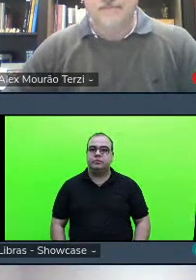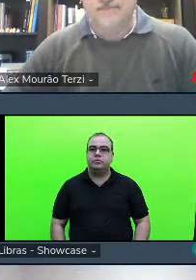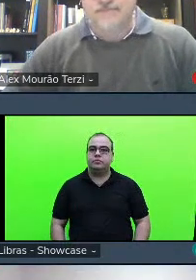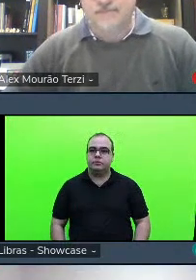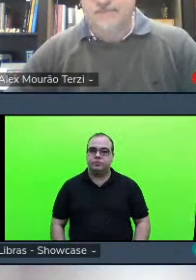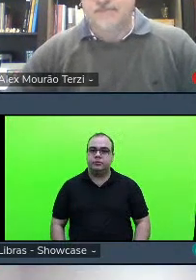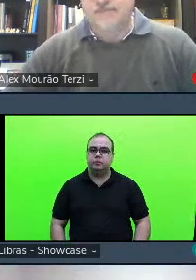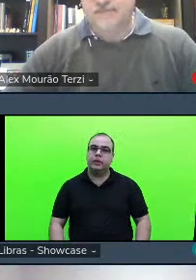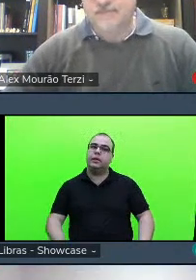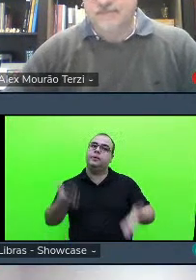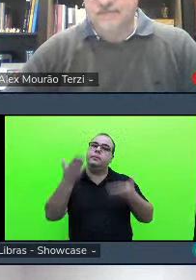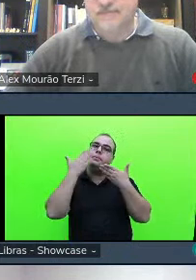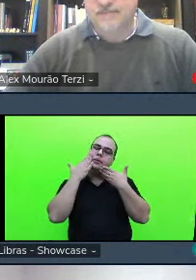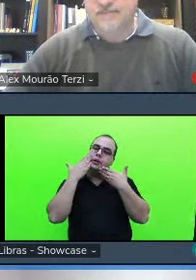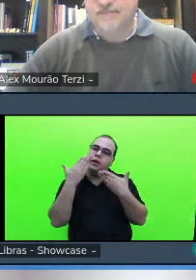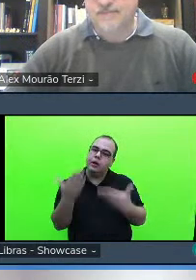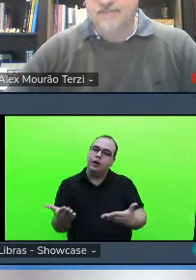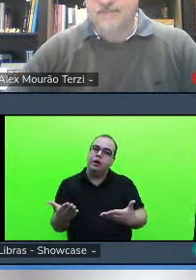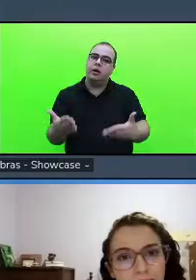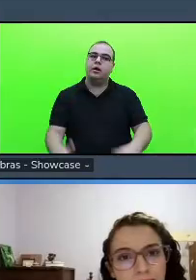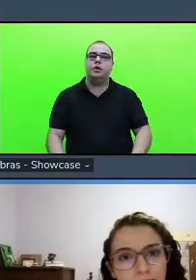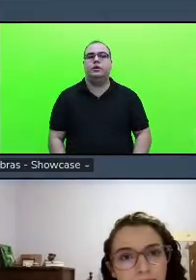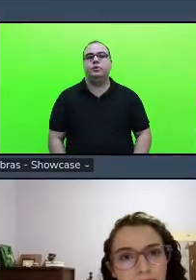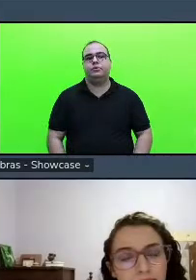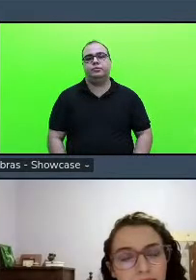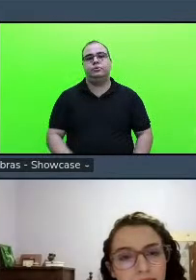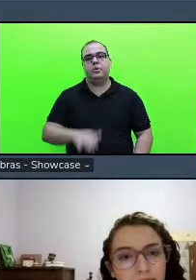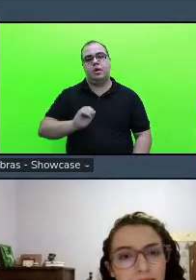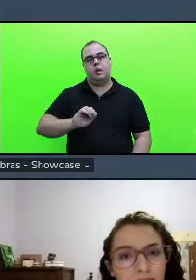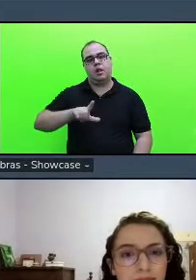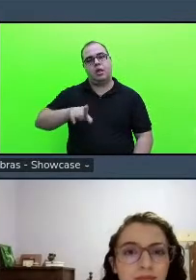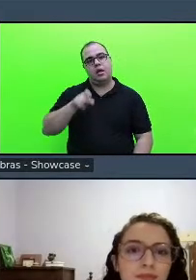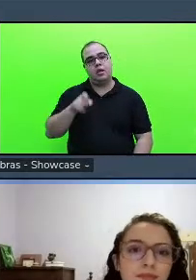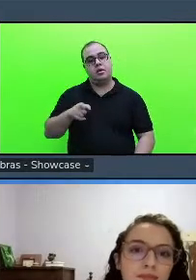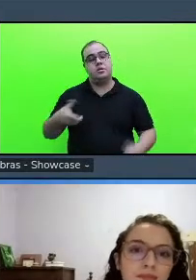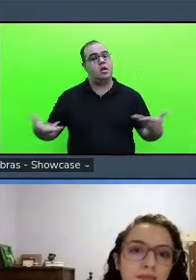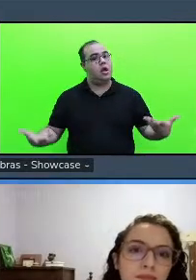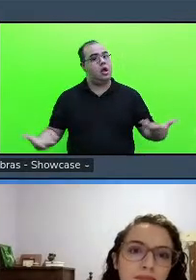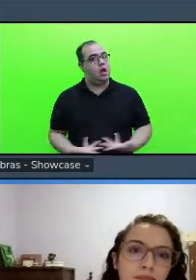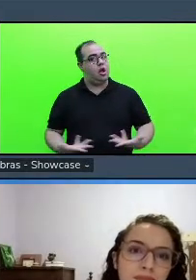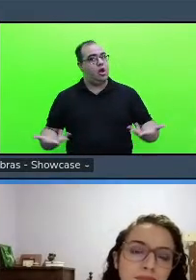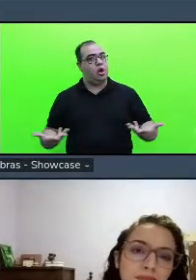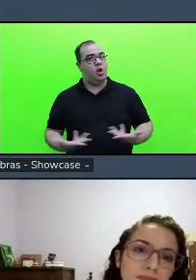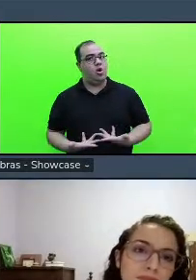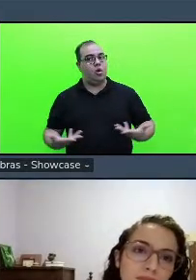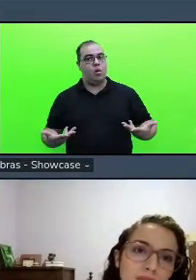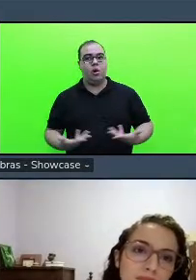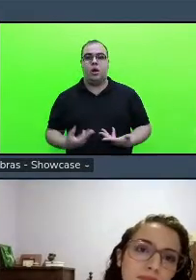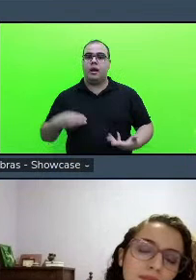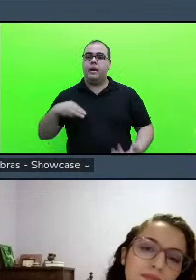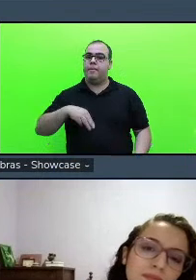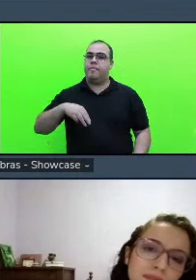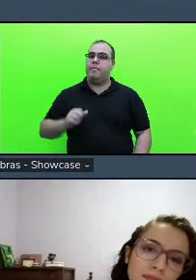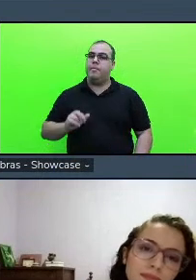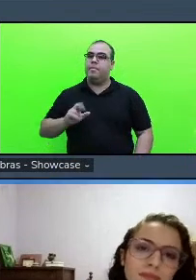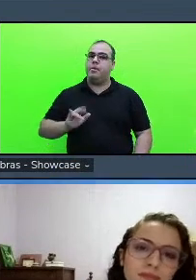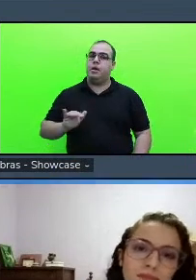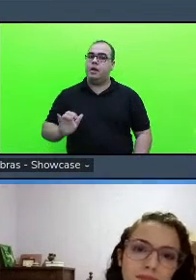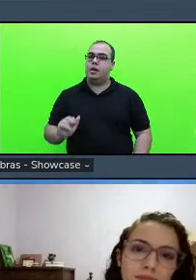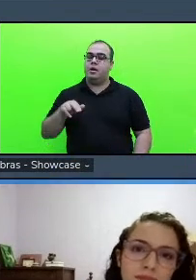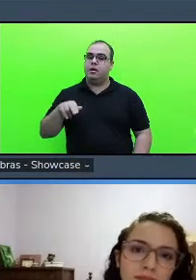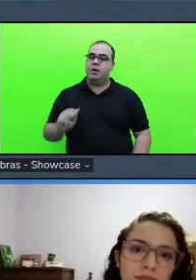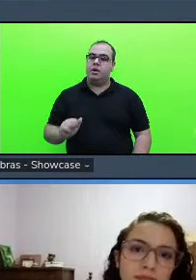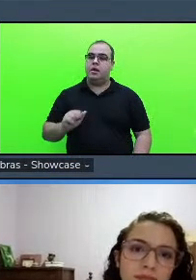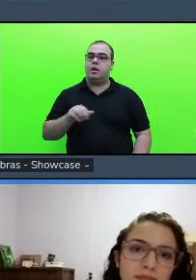obrigada Xeram obrigada professor Alex então vou passar a palavra agora para Mariana Camila Rezende Cruz né é a